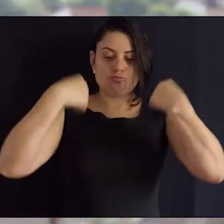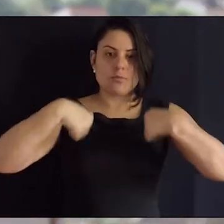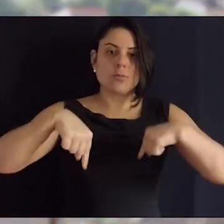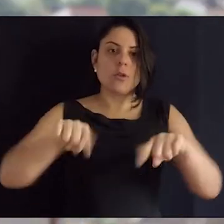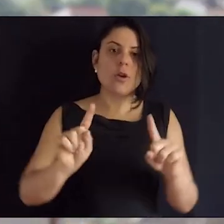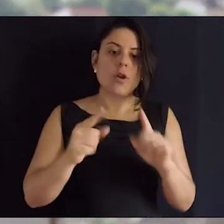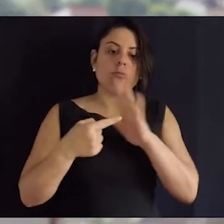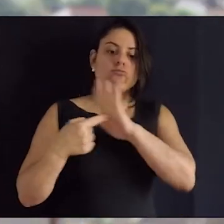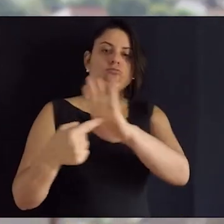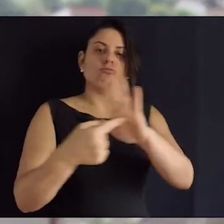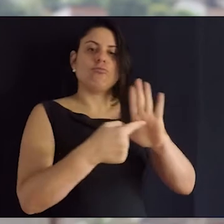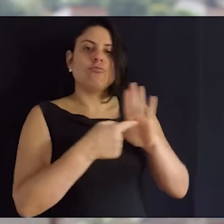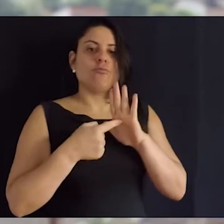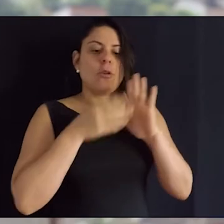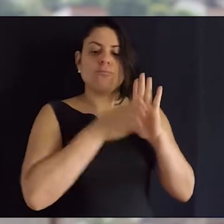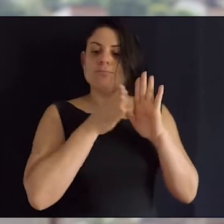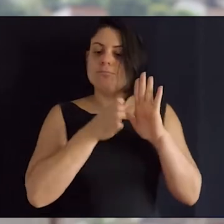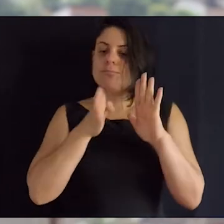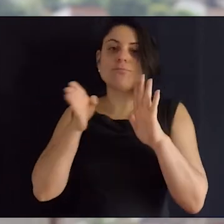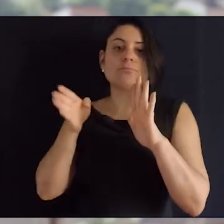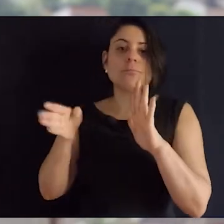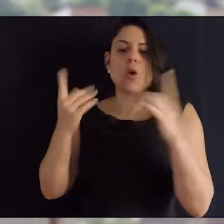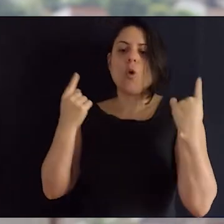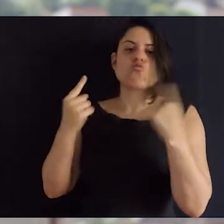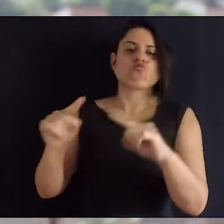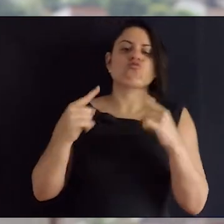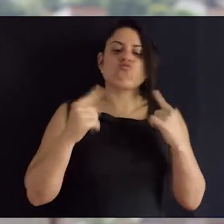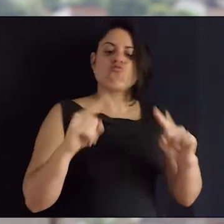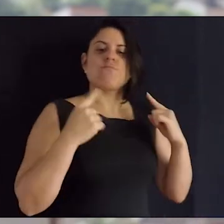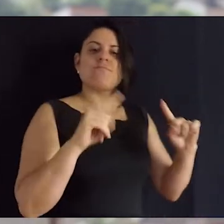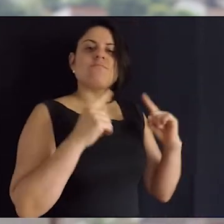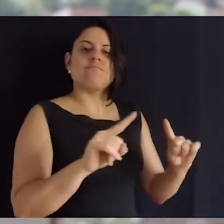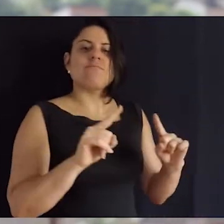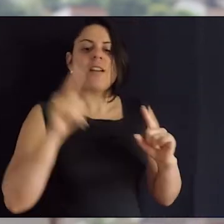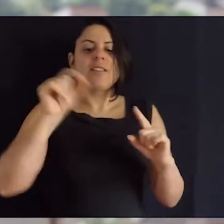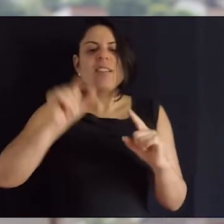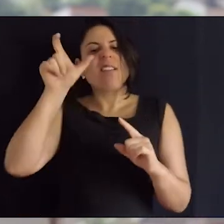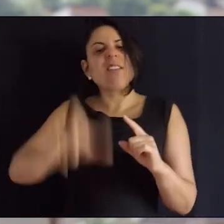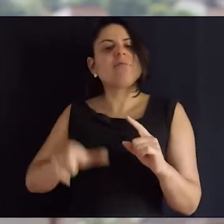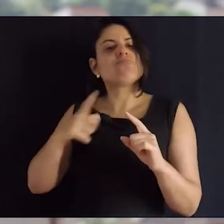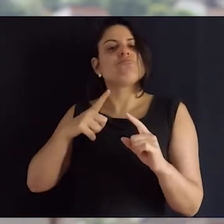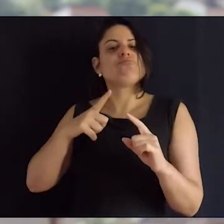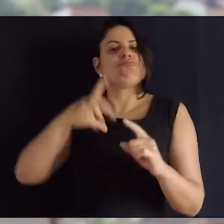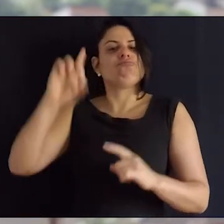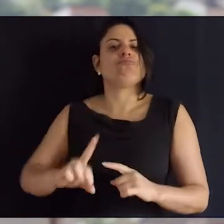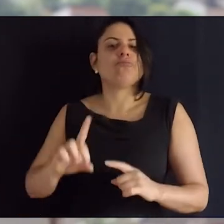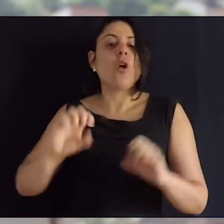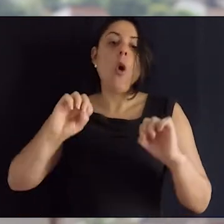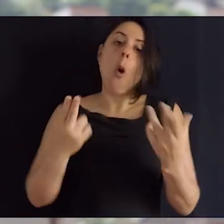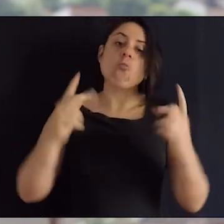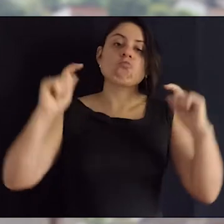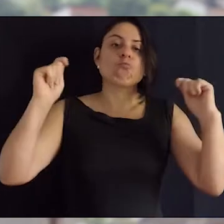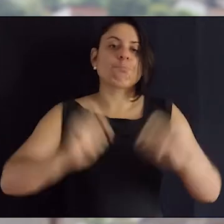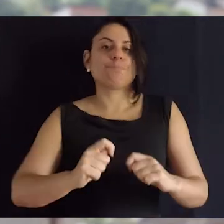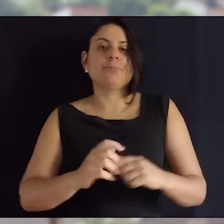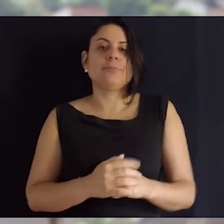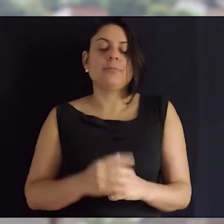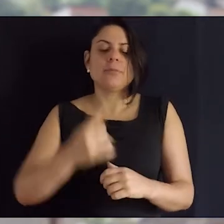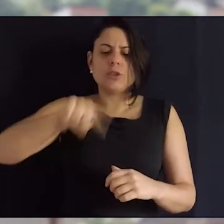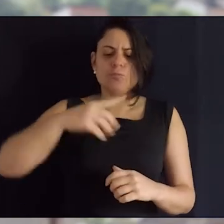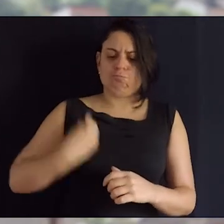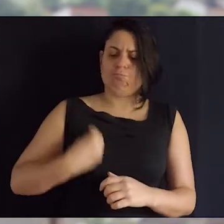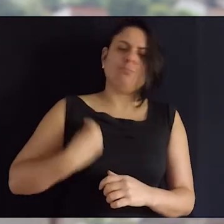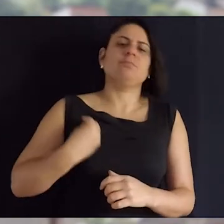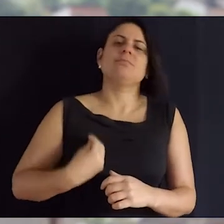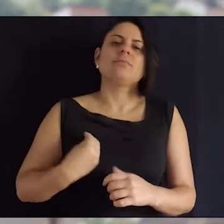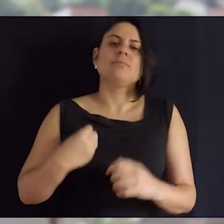Nossas vivências enquanto corpos que afontam para direções contra-hegemônicas, destituídas de direitos ou até